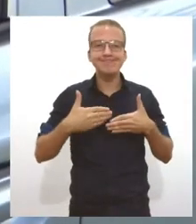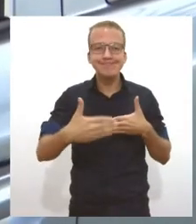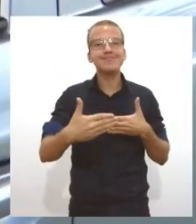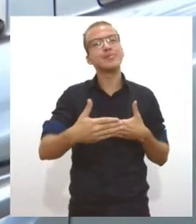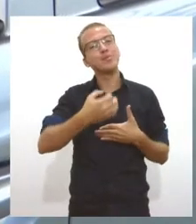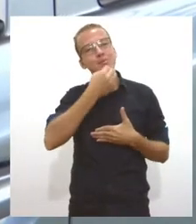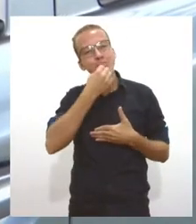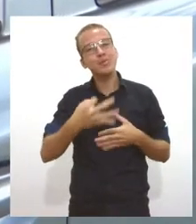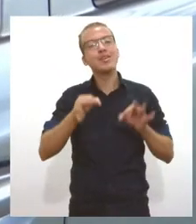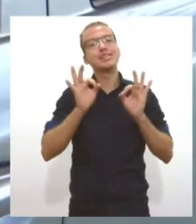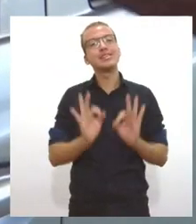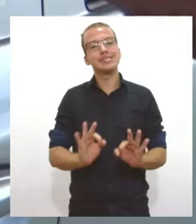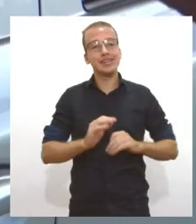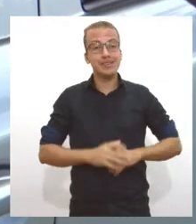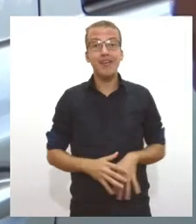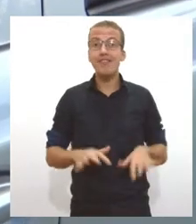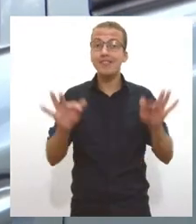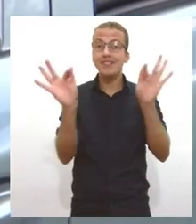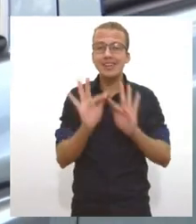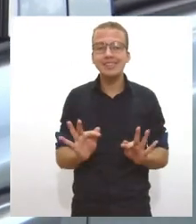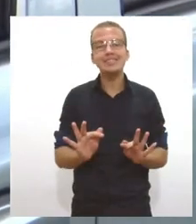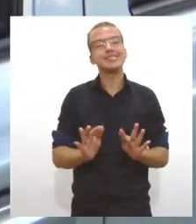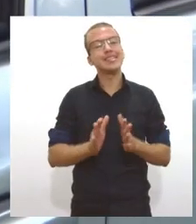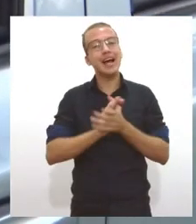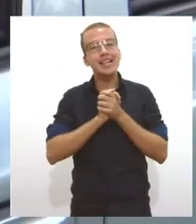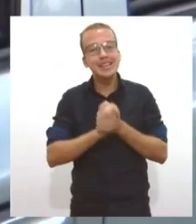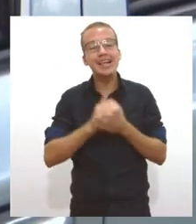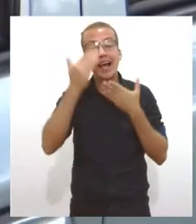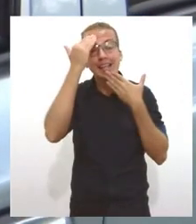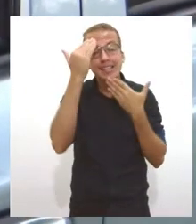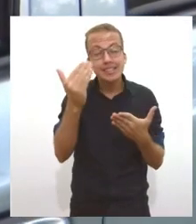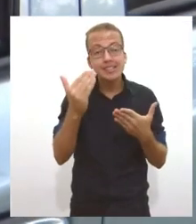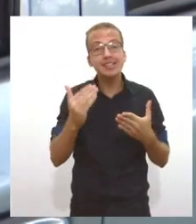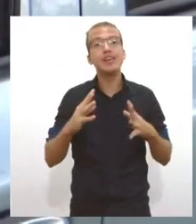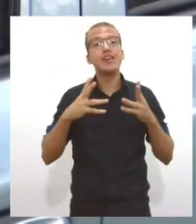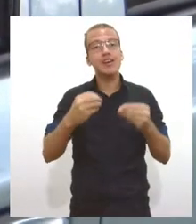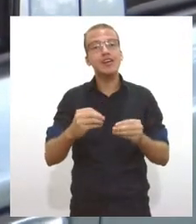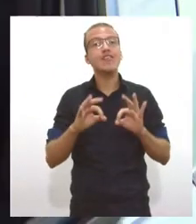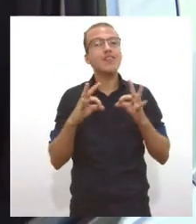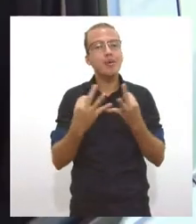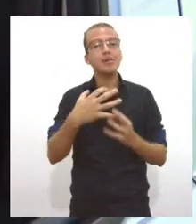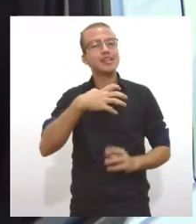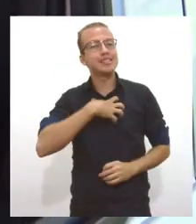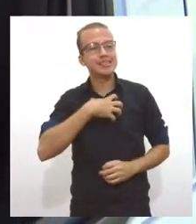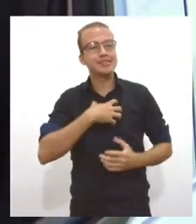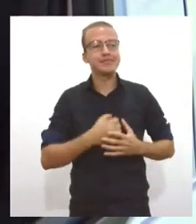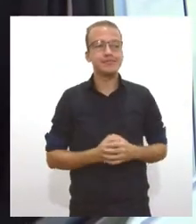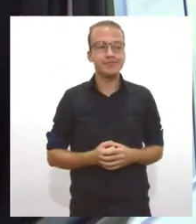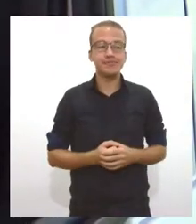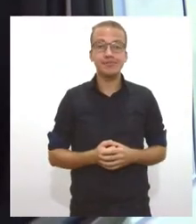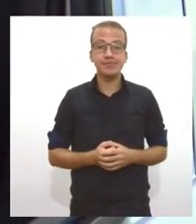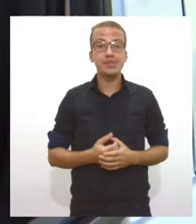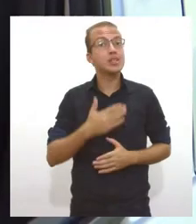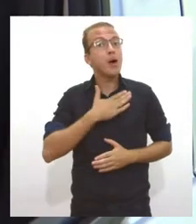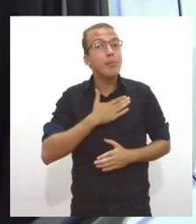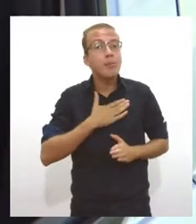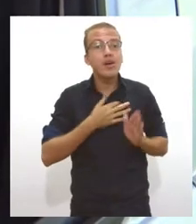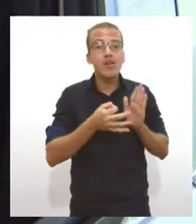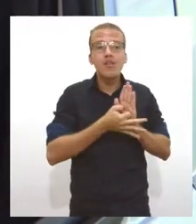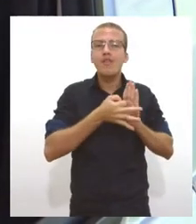Felicidade, gratidão, que toma a família toda, até quem ainda não se vacinou. Para mim é uma